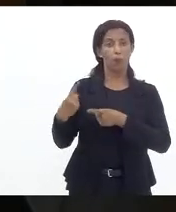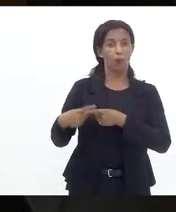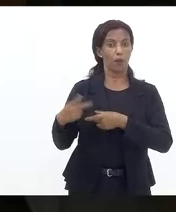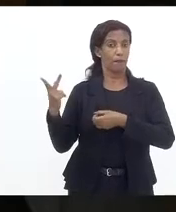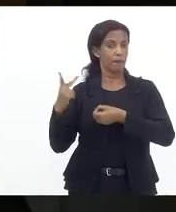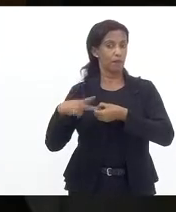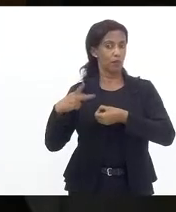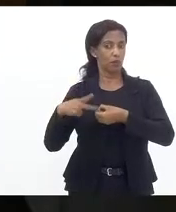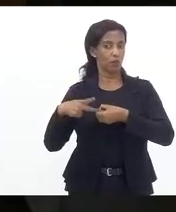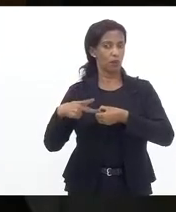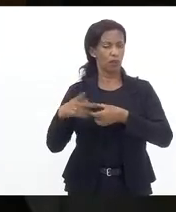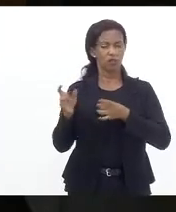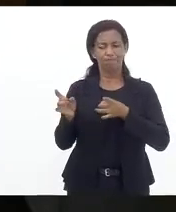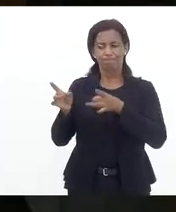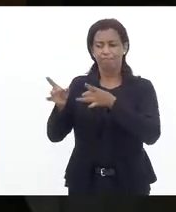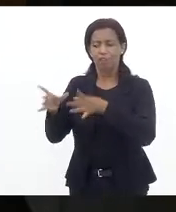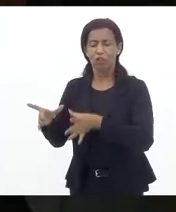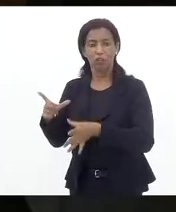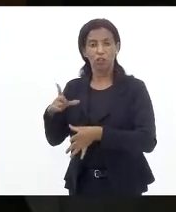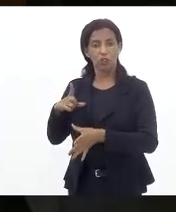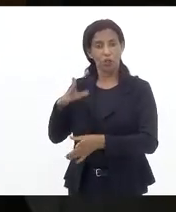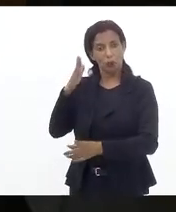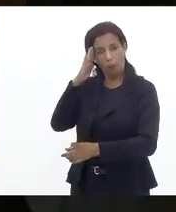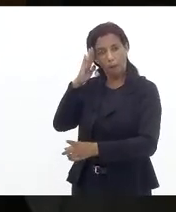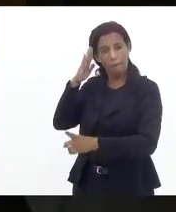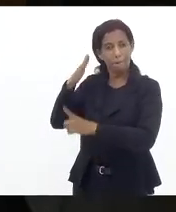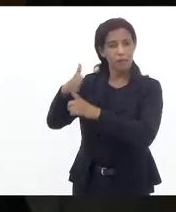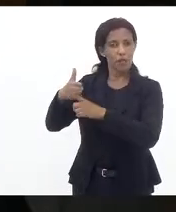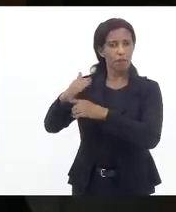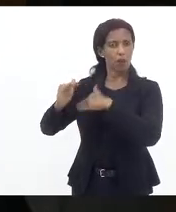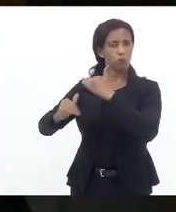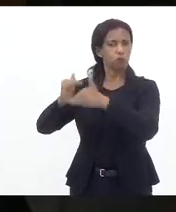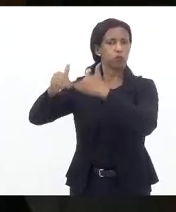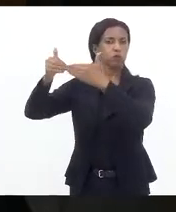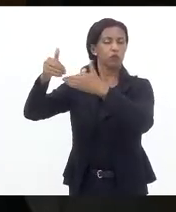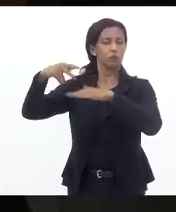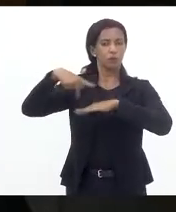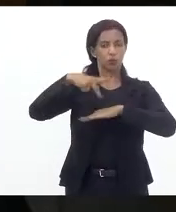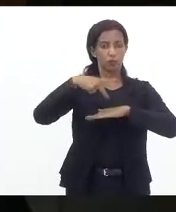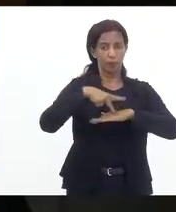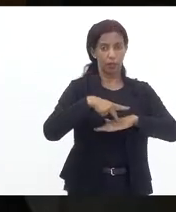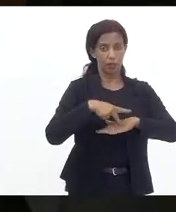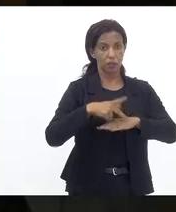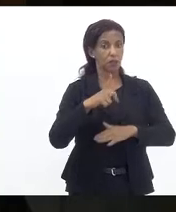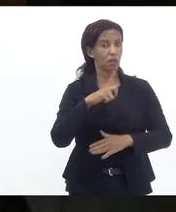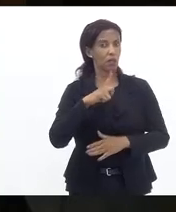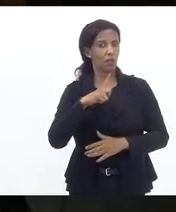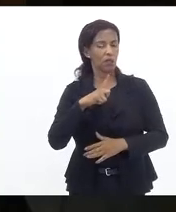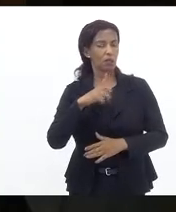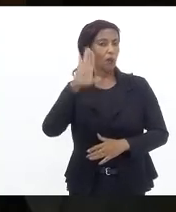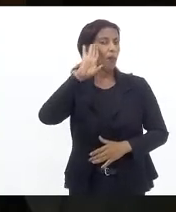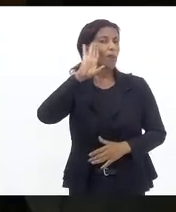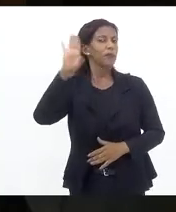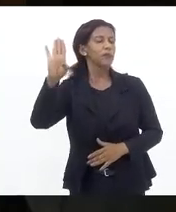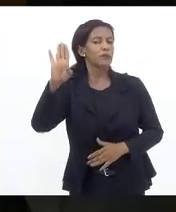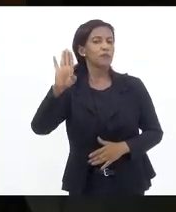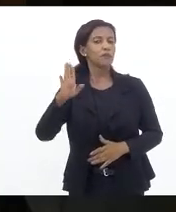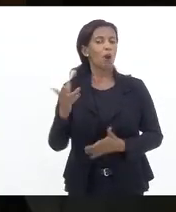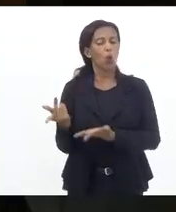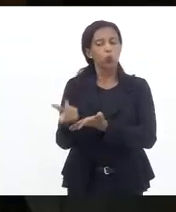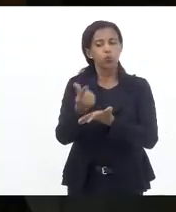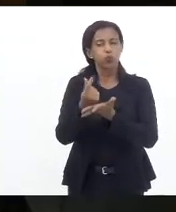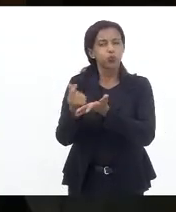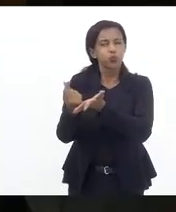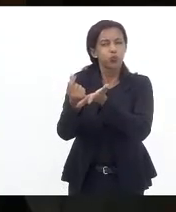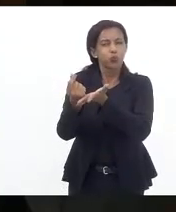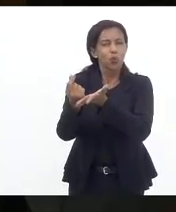Petrobras deixou de ter como prioridade o desenvolvimento do país para ter como prioridade o lucro